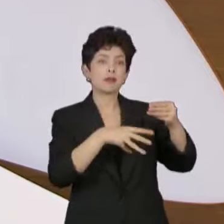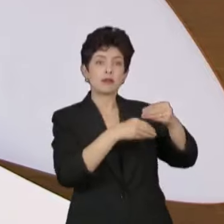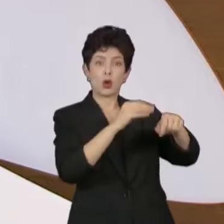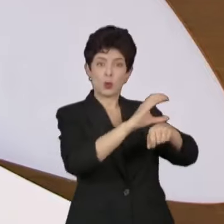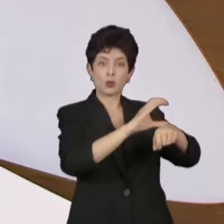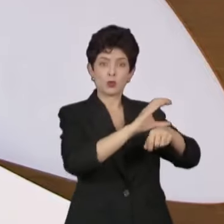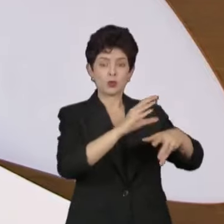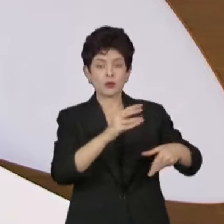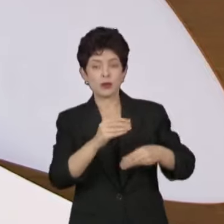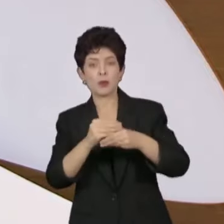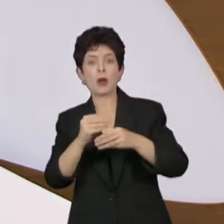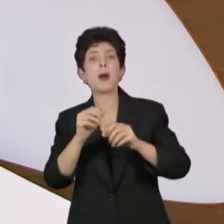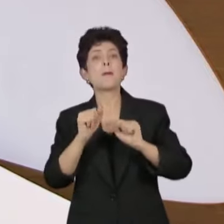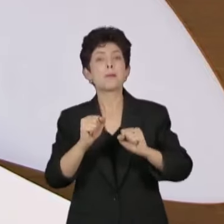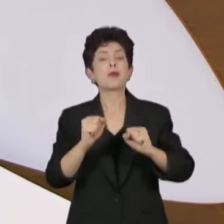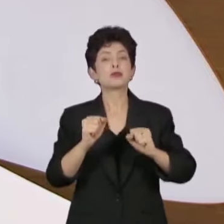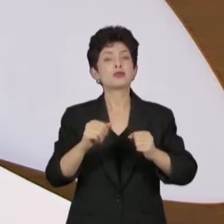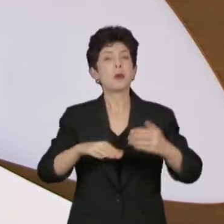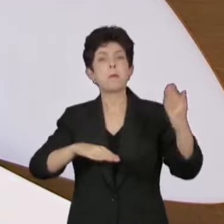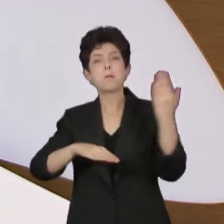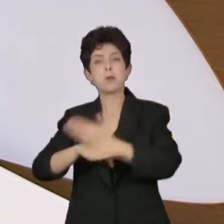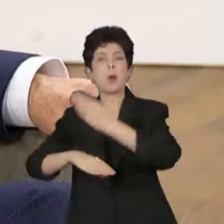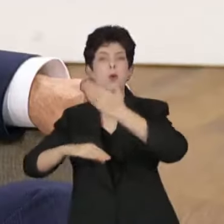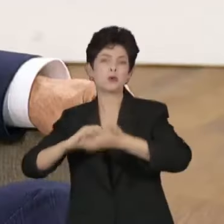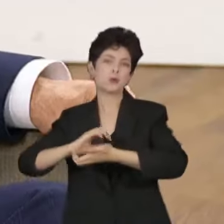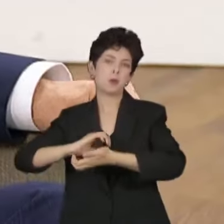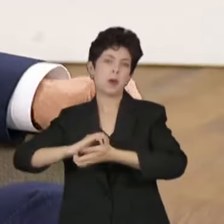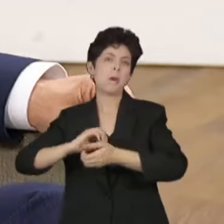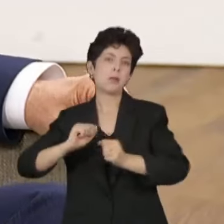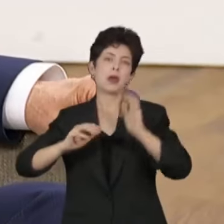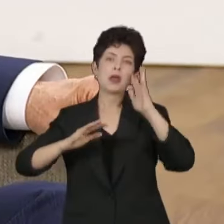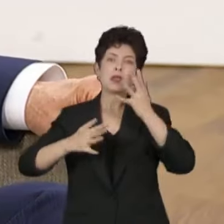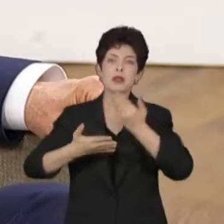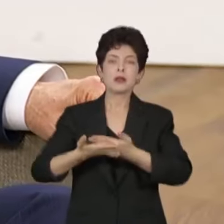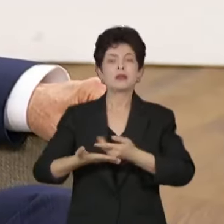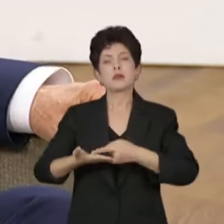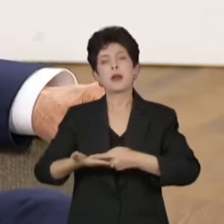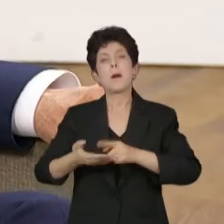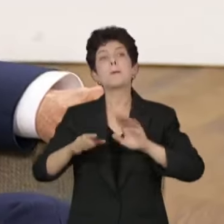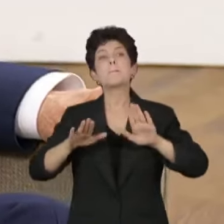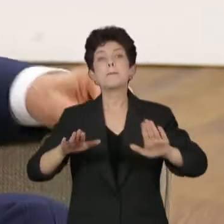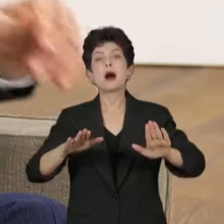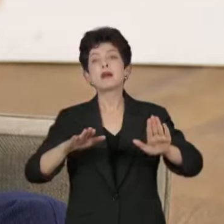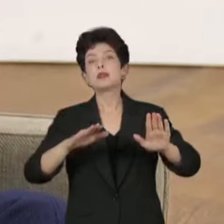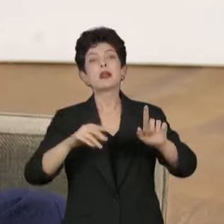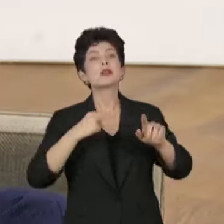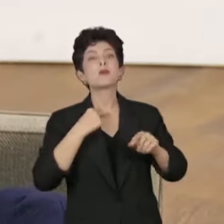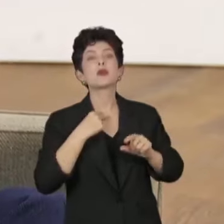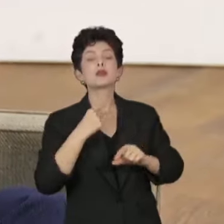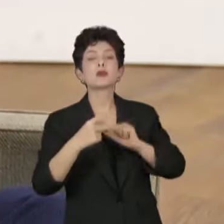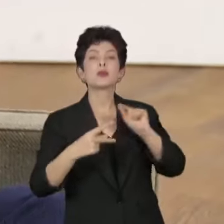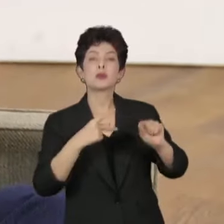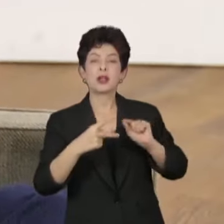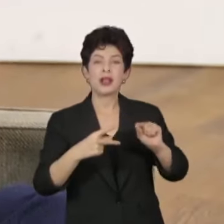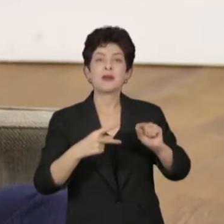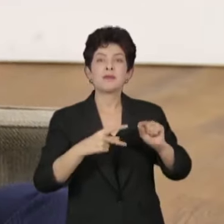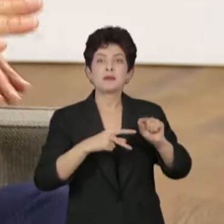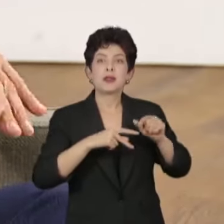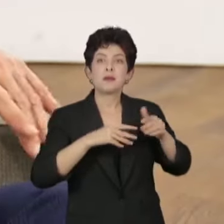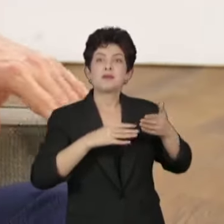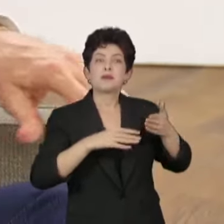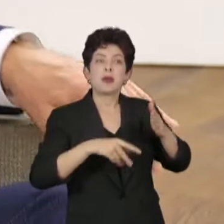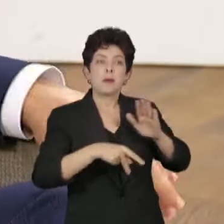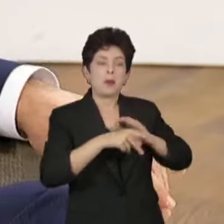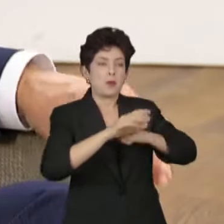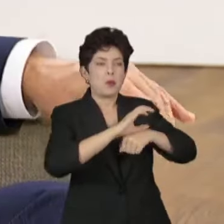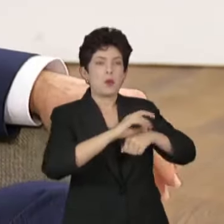constitucional pode superar uma decisão do Supremo, desde que não esteja violando uma cláusula pétrea, que são aquelas matérias na